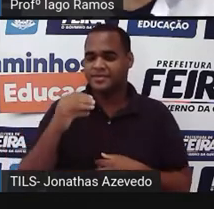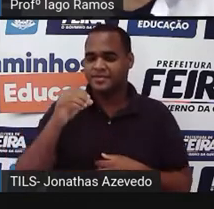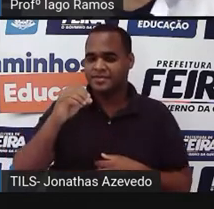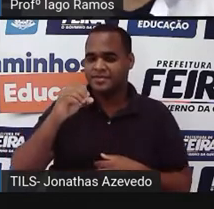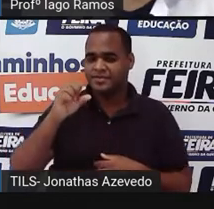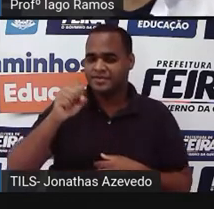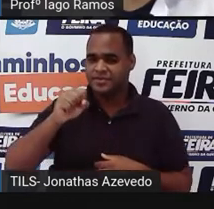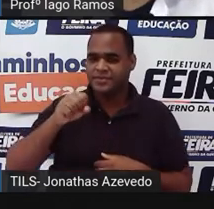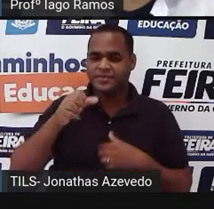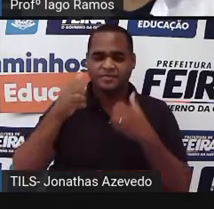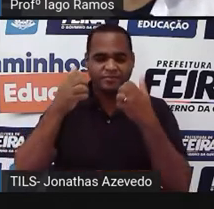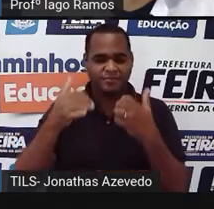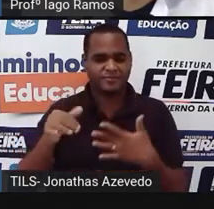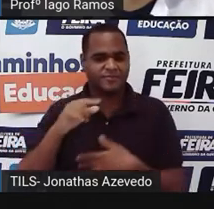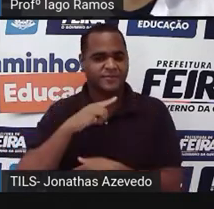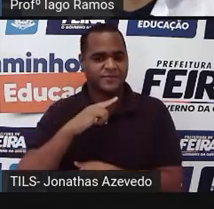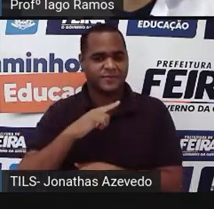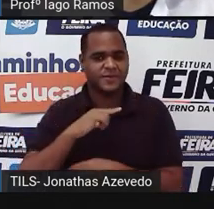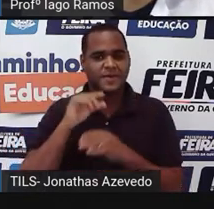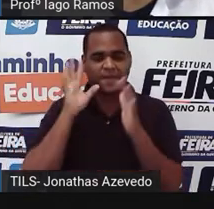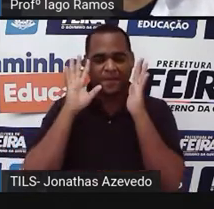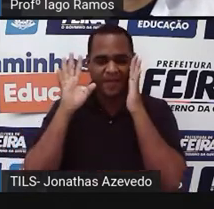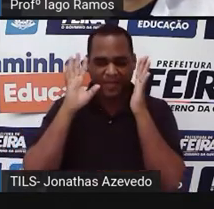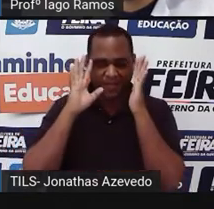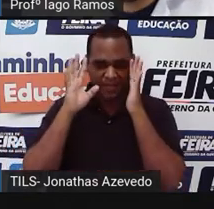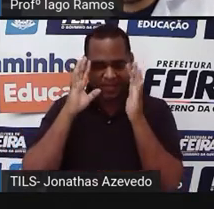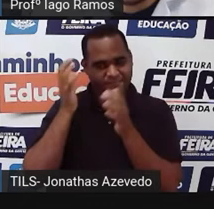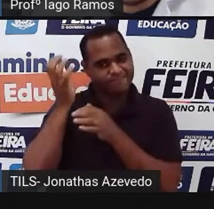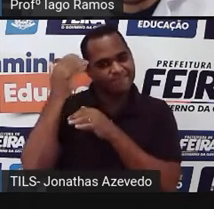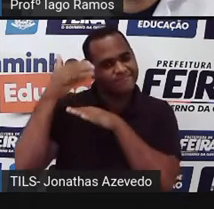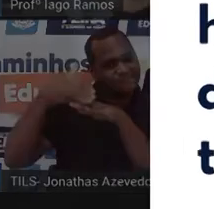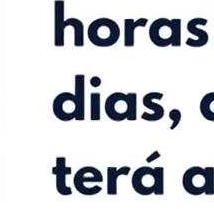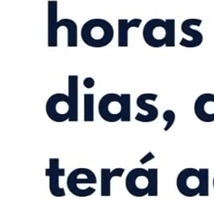é rápido e tenta fazer isso mentalmente